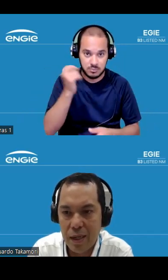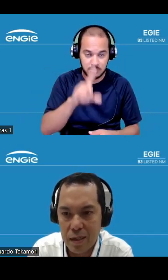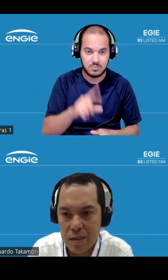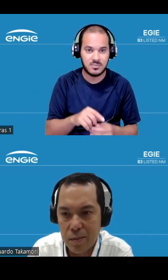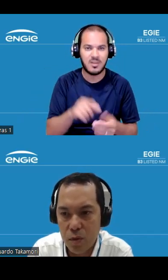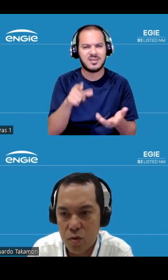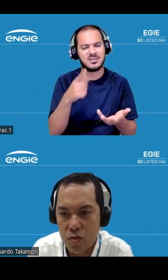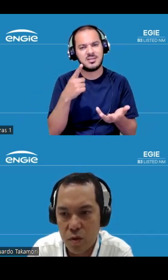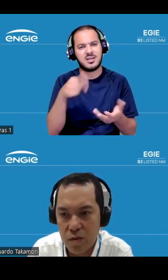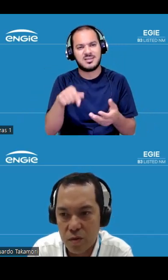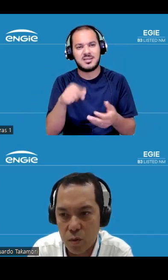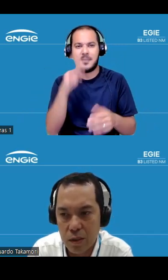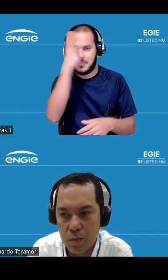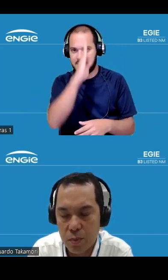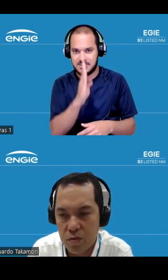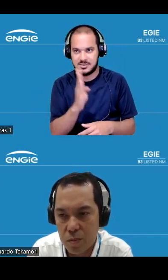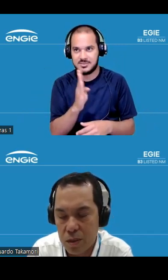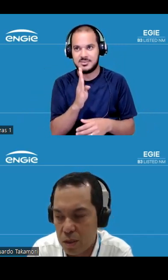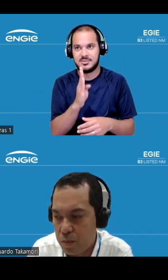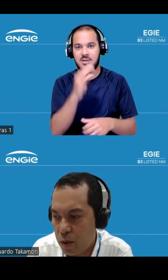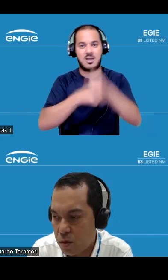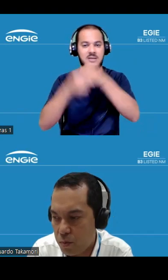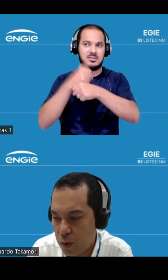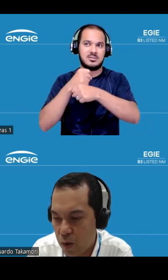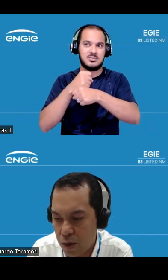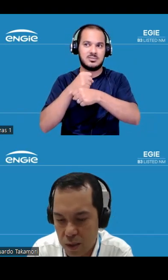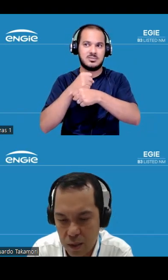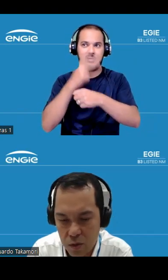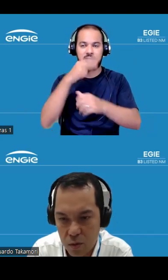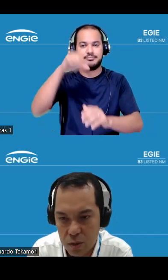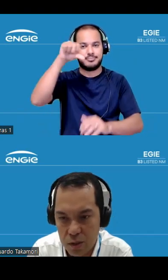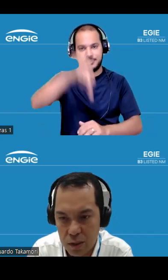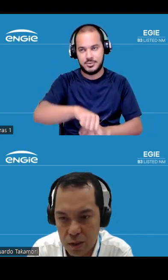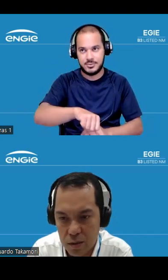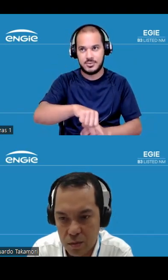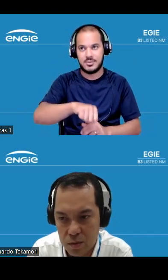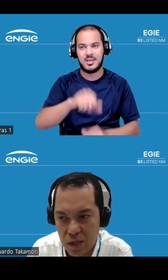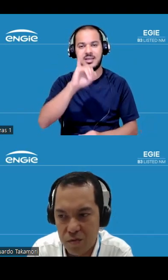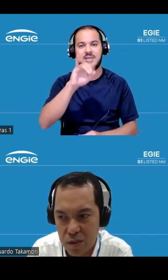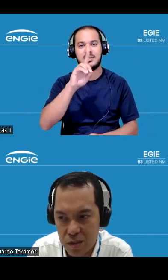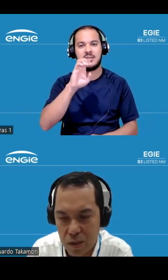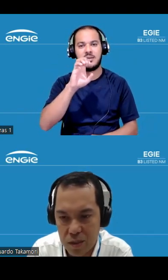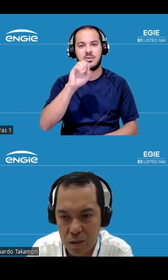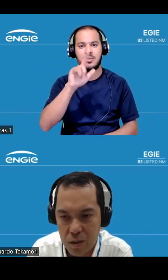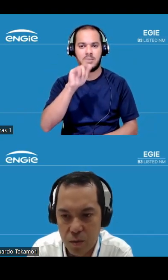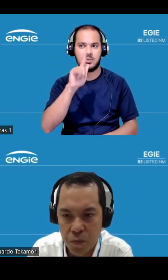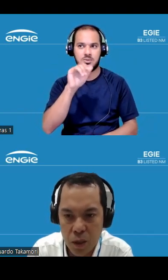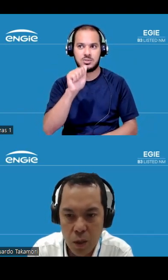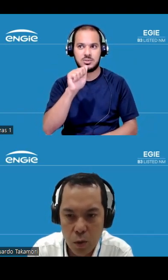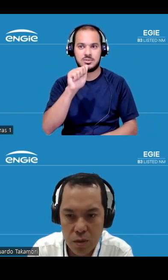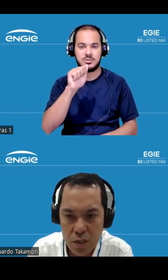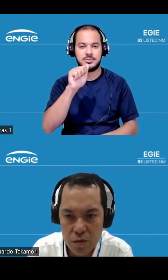brasileira ser muito desfavorável no ano possivelmente ser a pior hidrologia já vista no Brasil